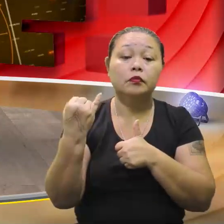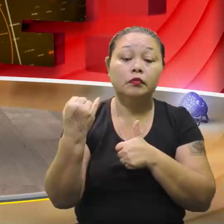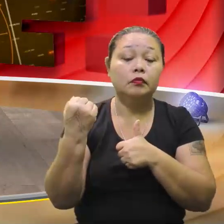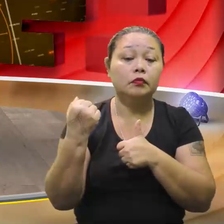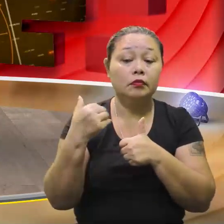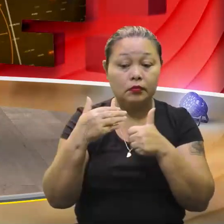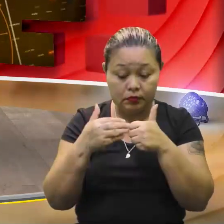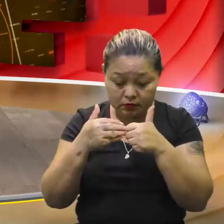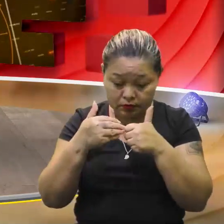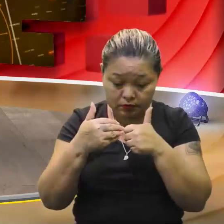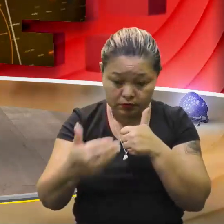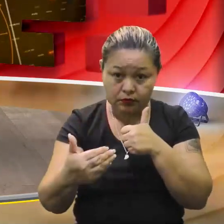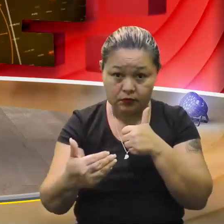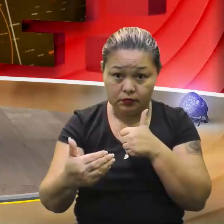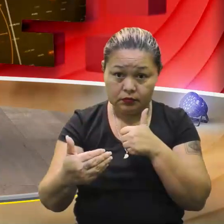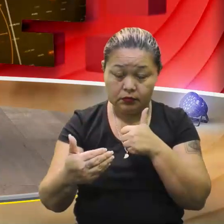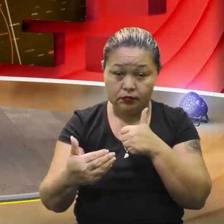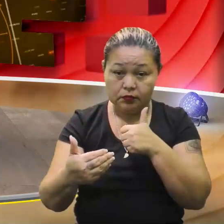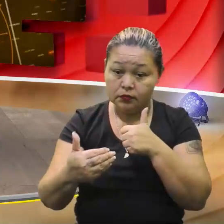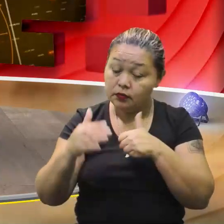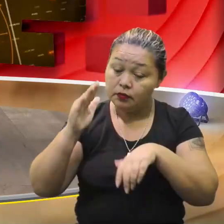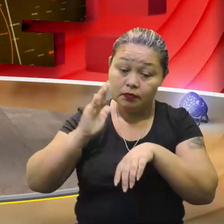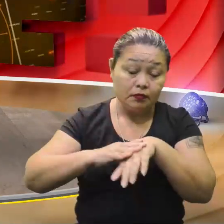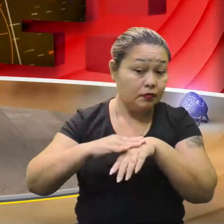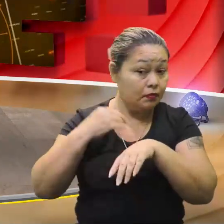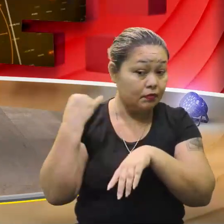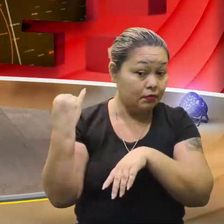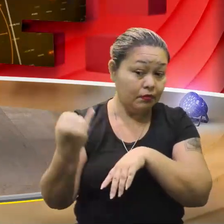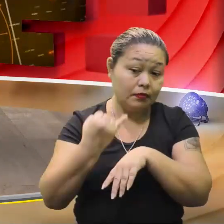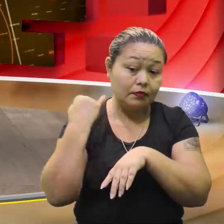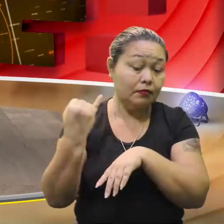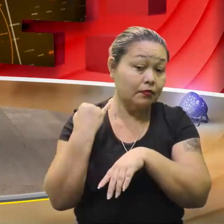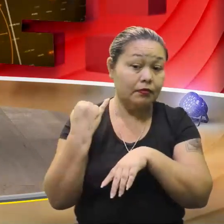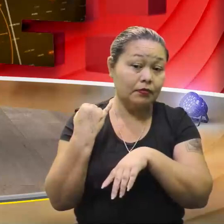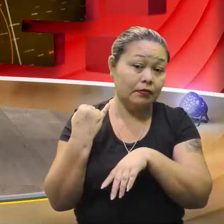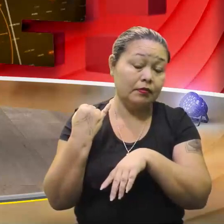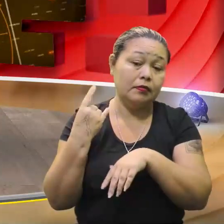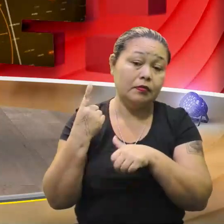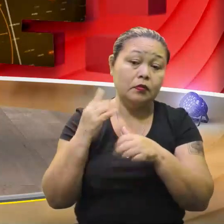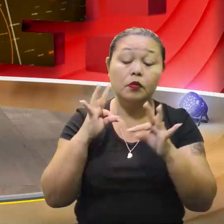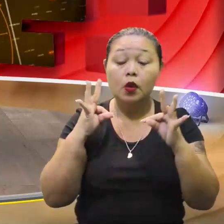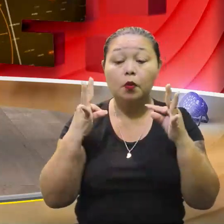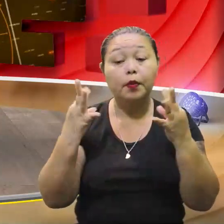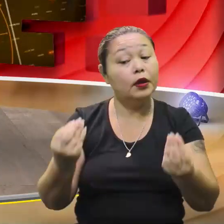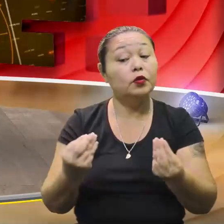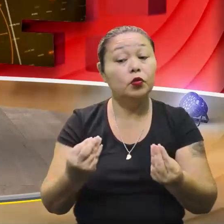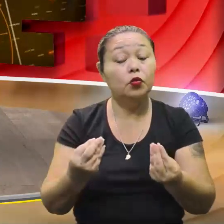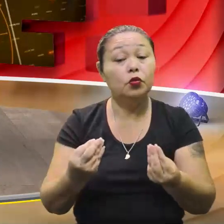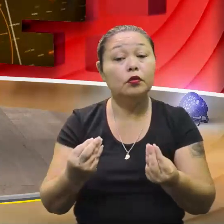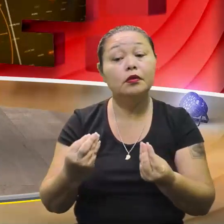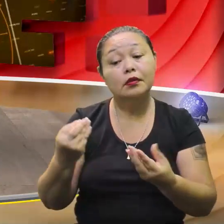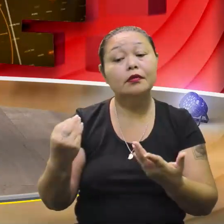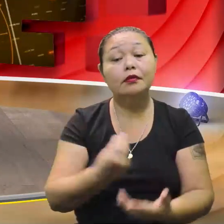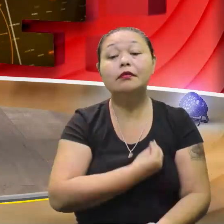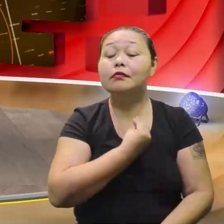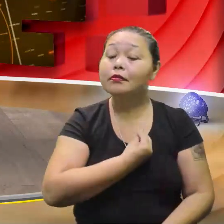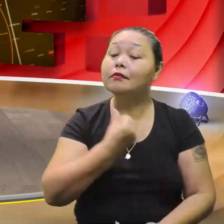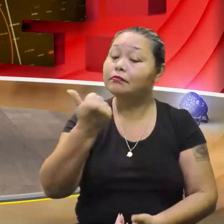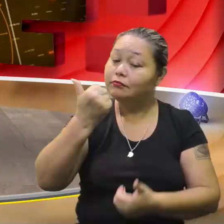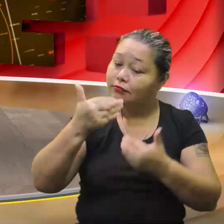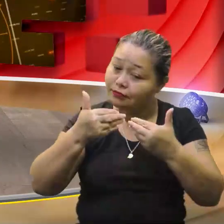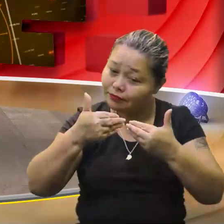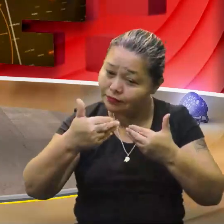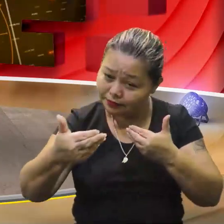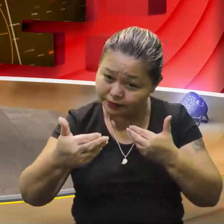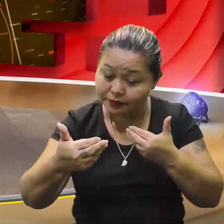é o passo, o passo aquele mais importante, aquele que vai... Se bem que, na verdade, pra tudo na vida, o primeiro passo é o mais